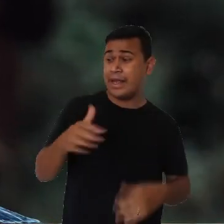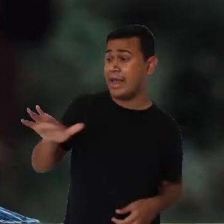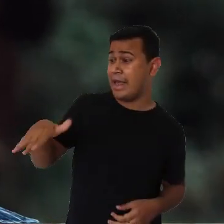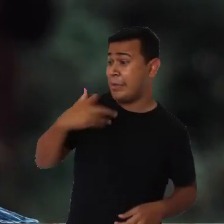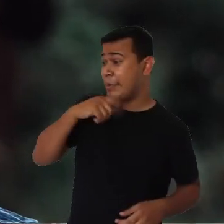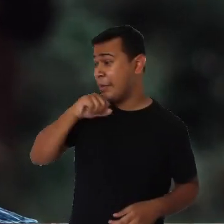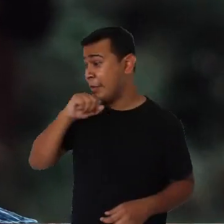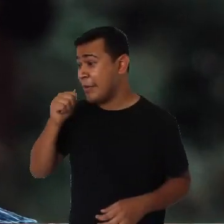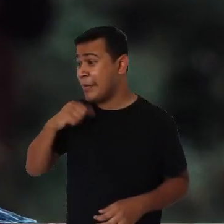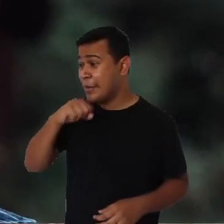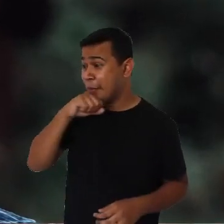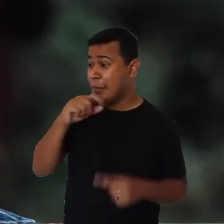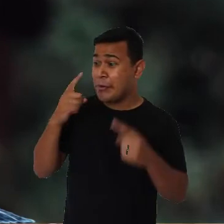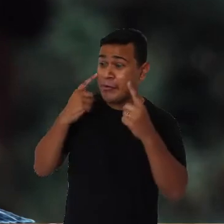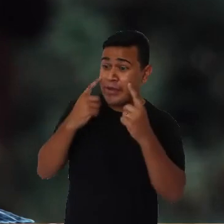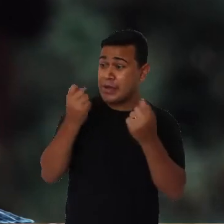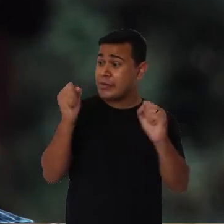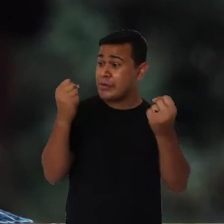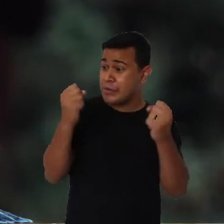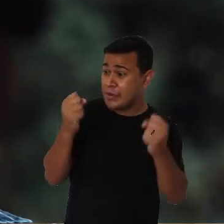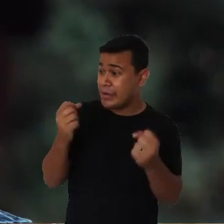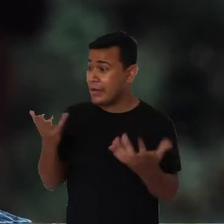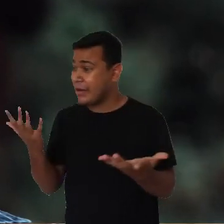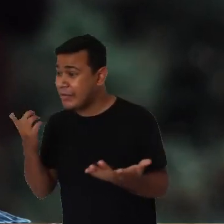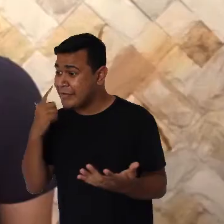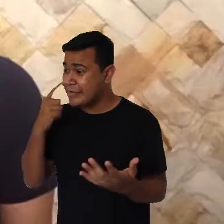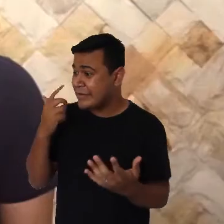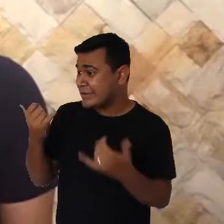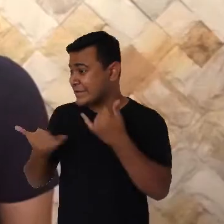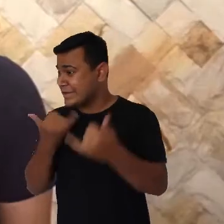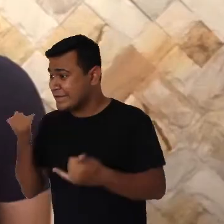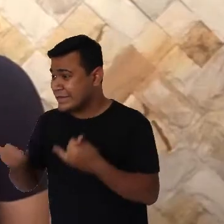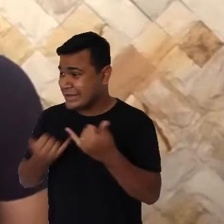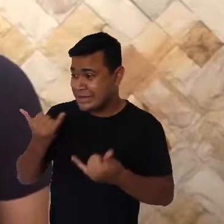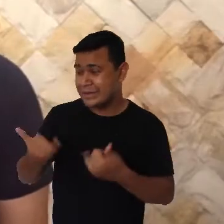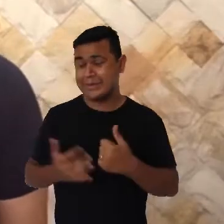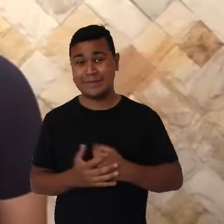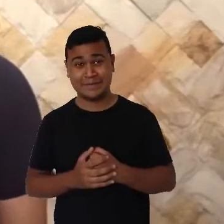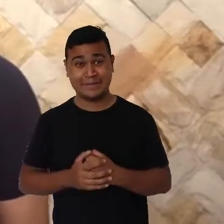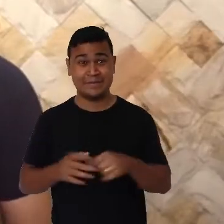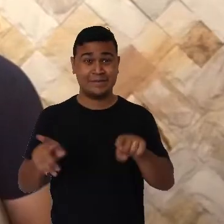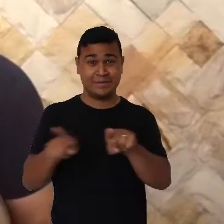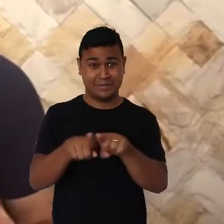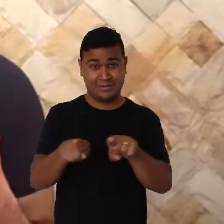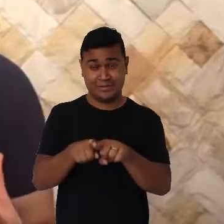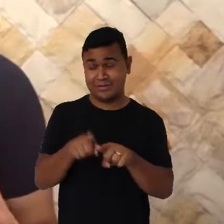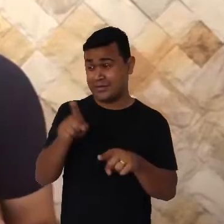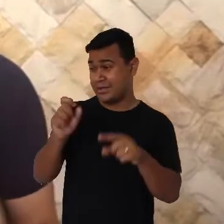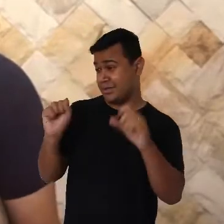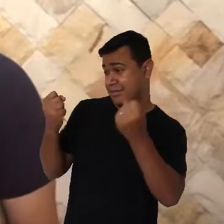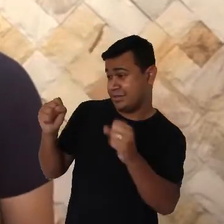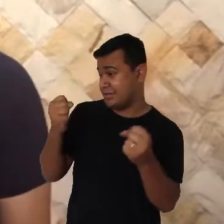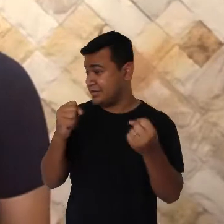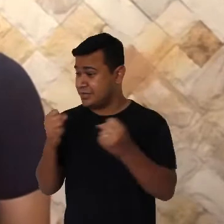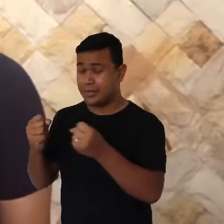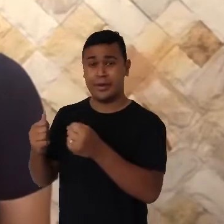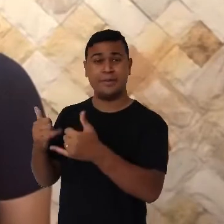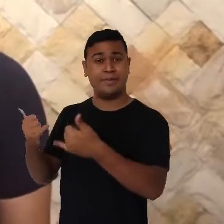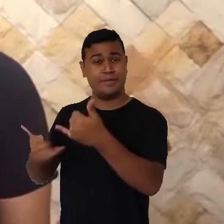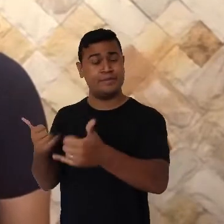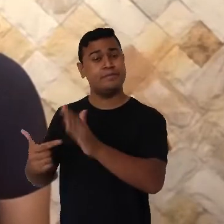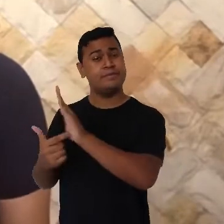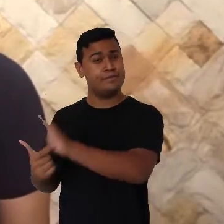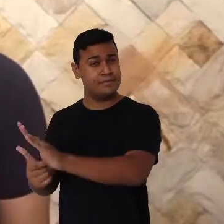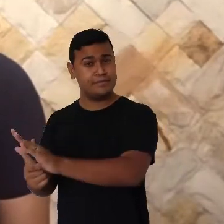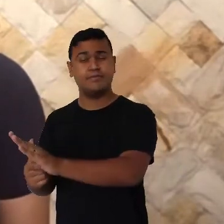papai ou mamãe trouxe o chocalho, então vamos brincar de cantar. Ao mesmo tempo em que você mostra o chocalho, e o leva